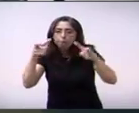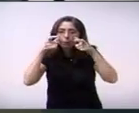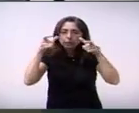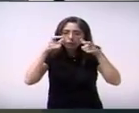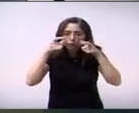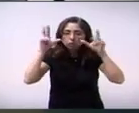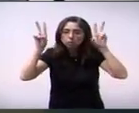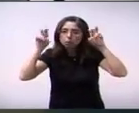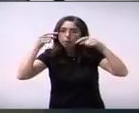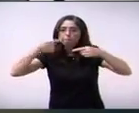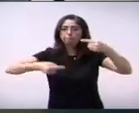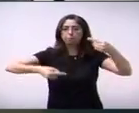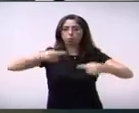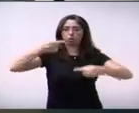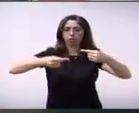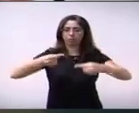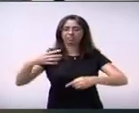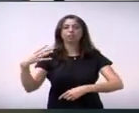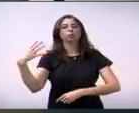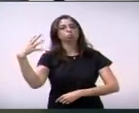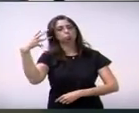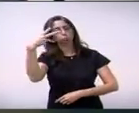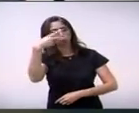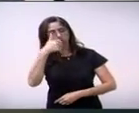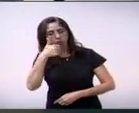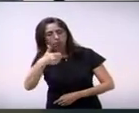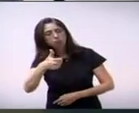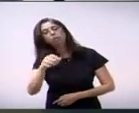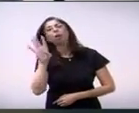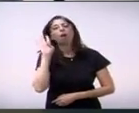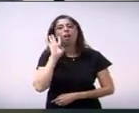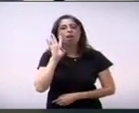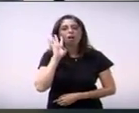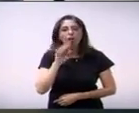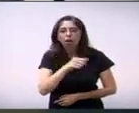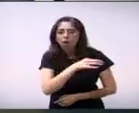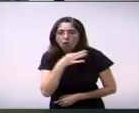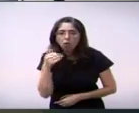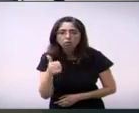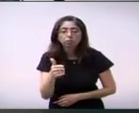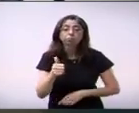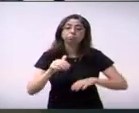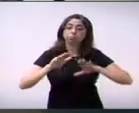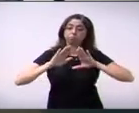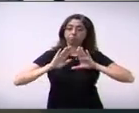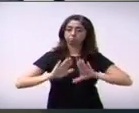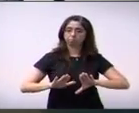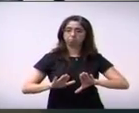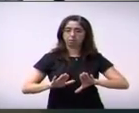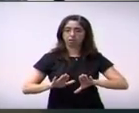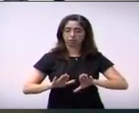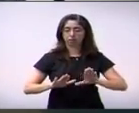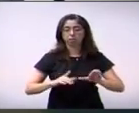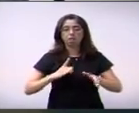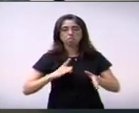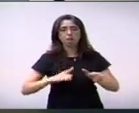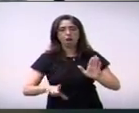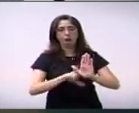pânico nas pessoas, porque está demonstrado, pelo parecer, pelo código